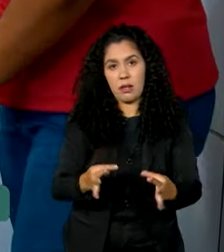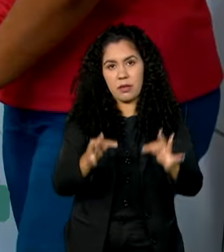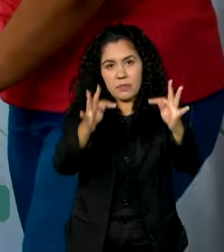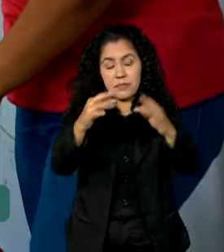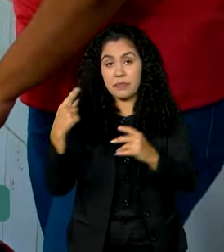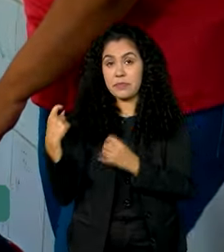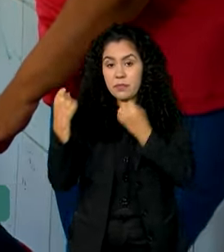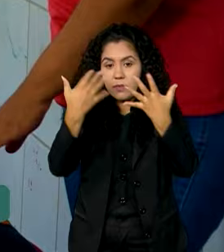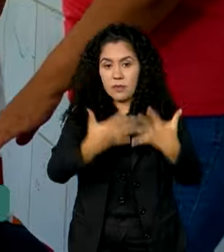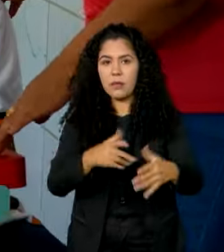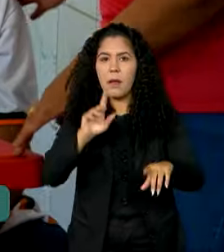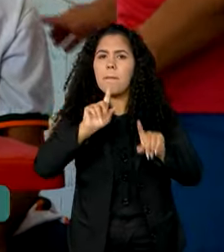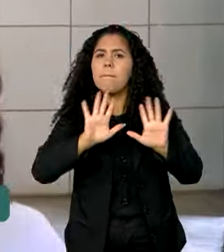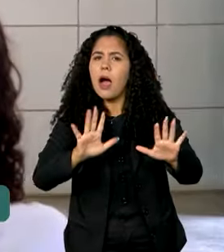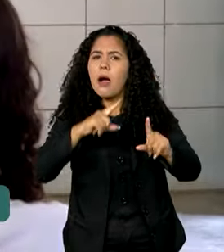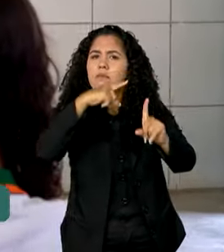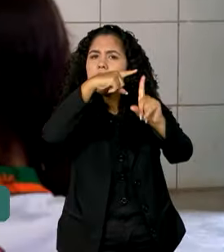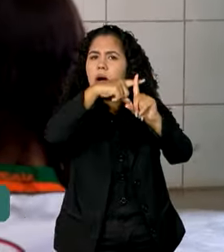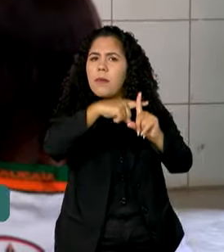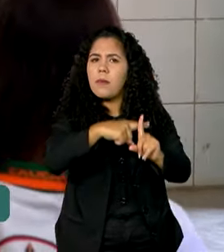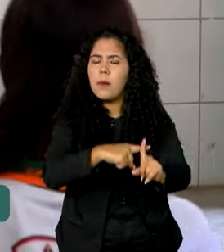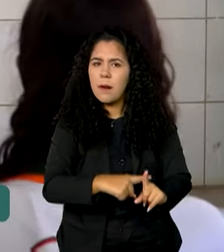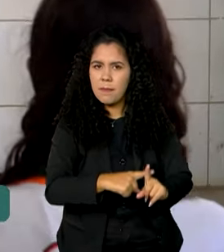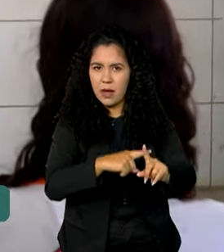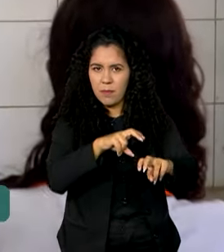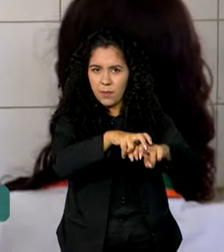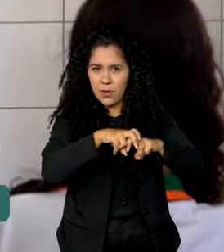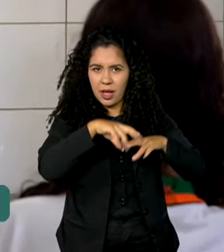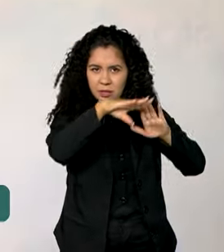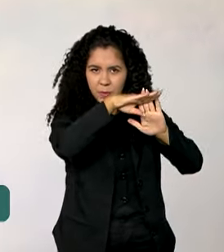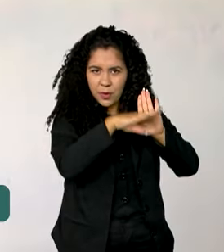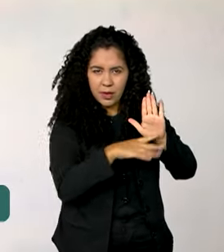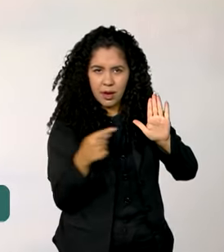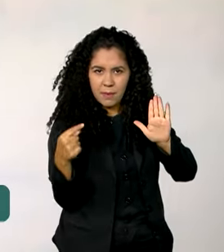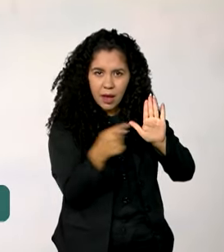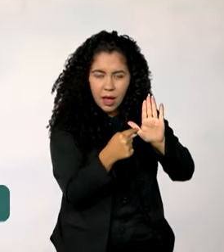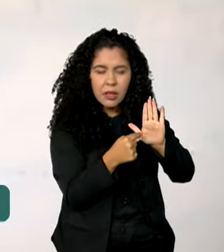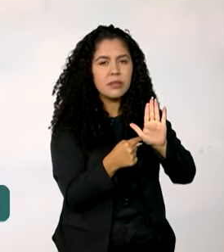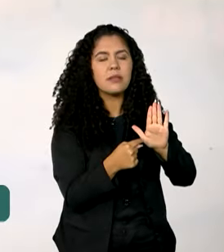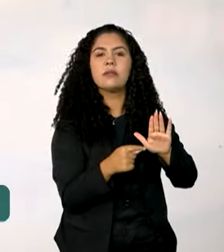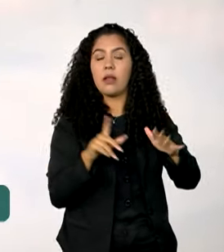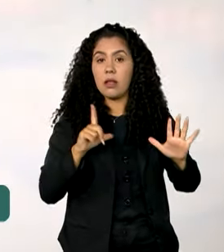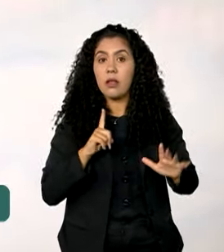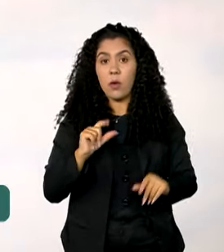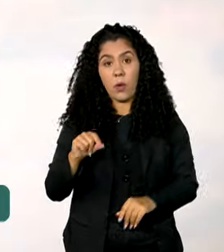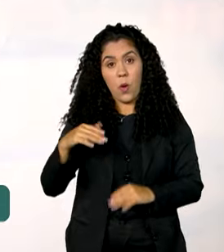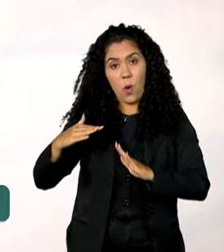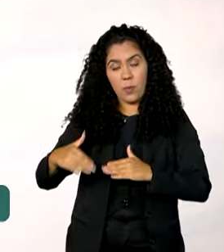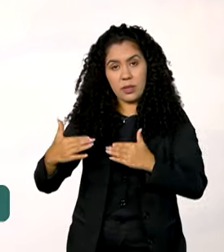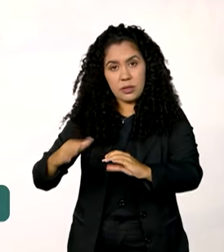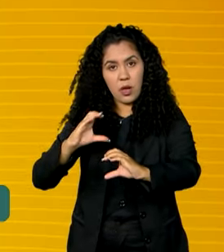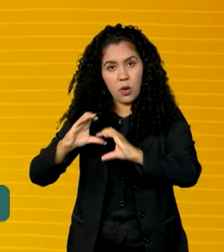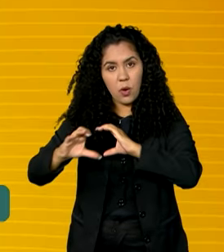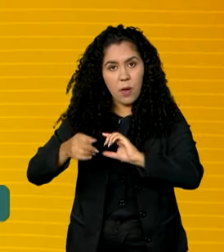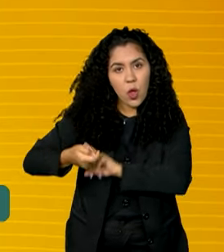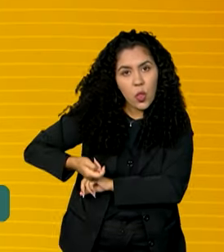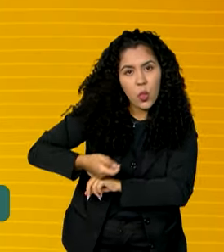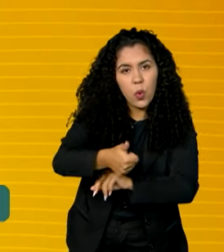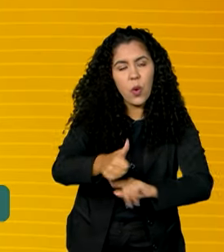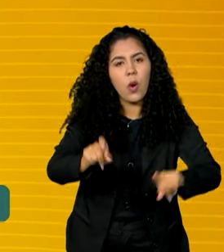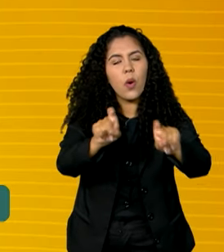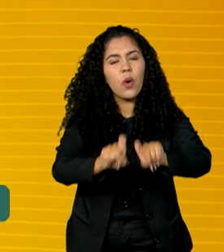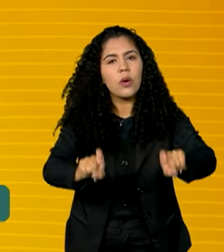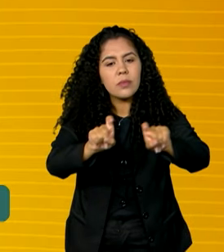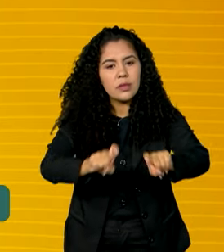benefícios desse programa não param por aqui. Os computadores doados pelo Ministério das Comunicações têm